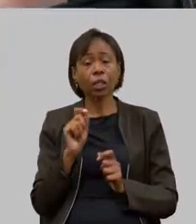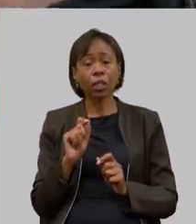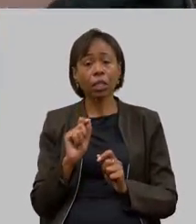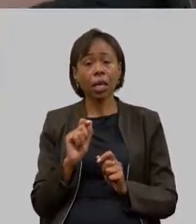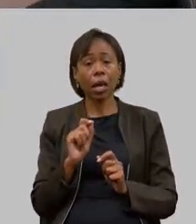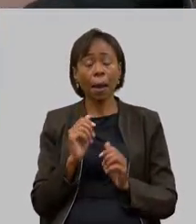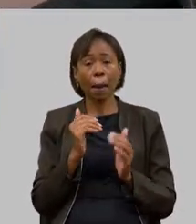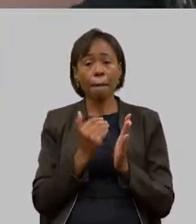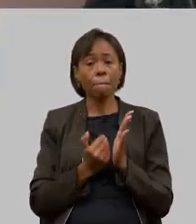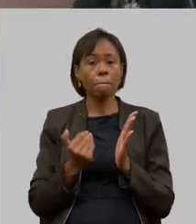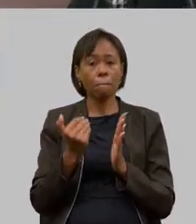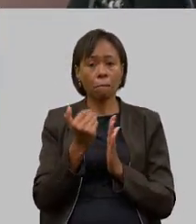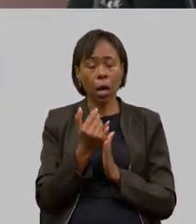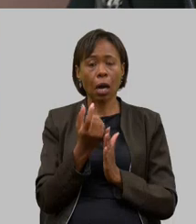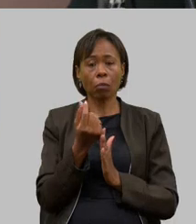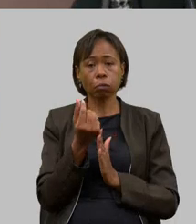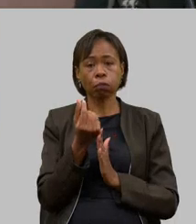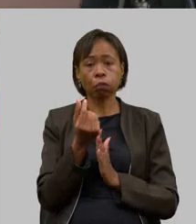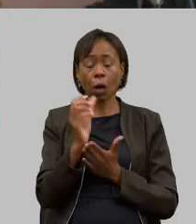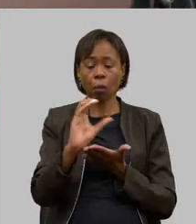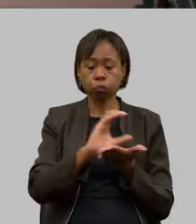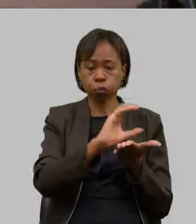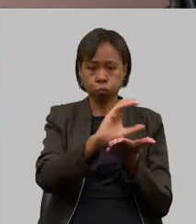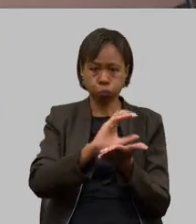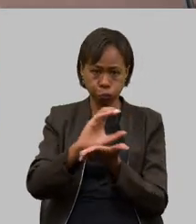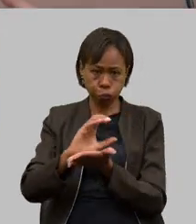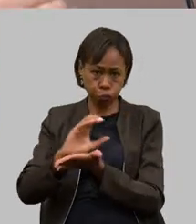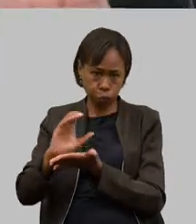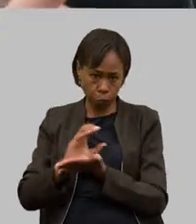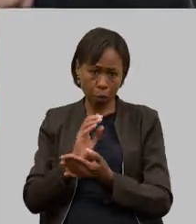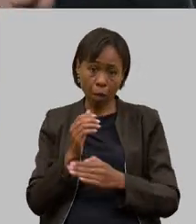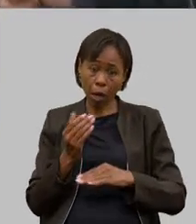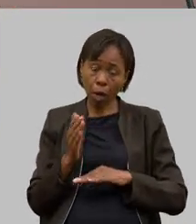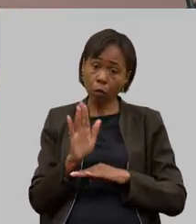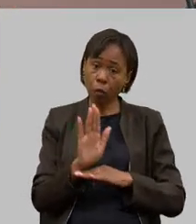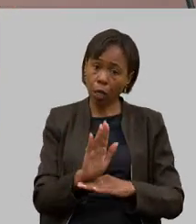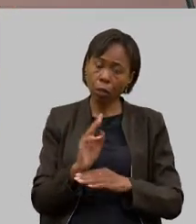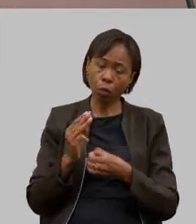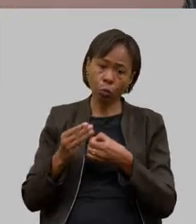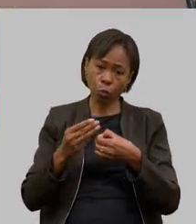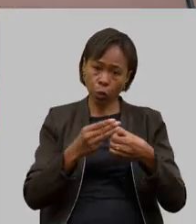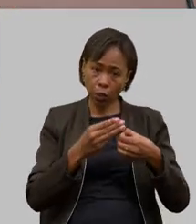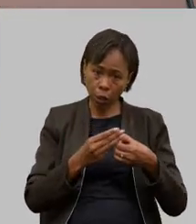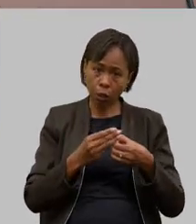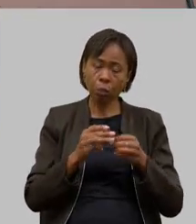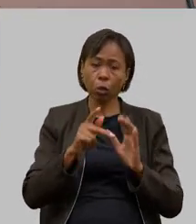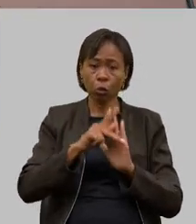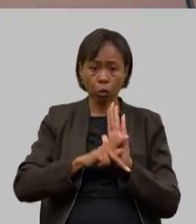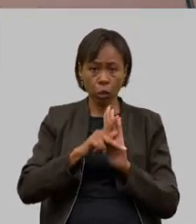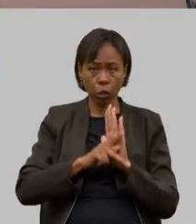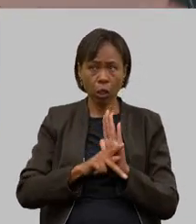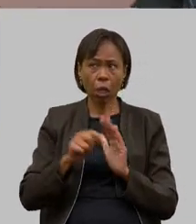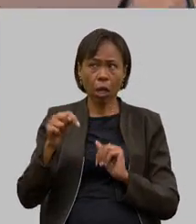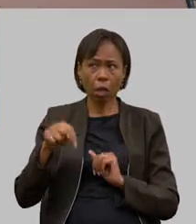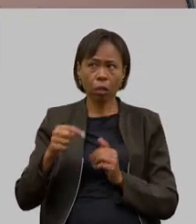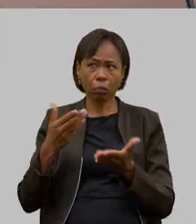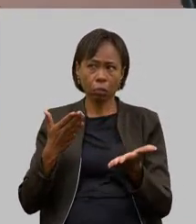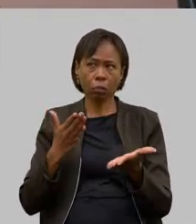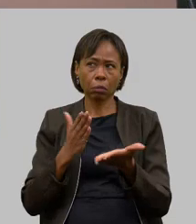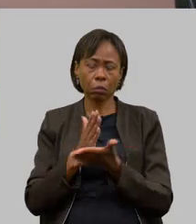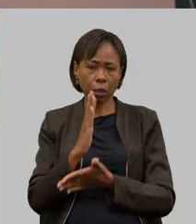a captação de recursos em prol dos municípios e em prol dos projetos vocês aprovaram aqui nessa casa